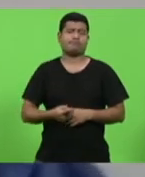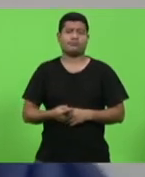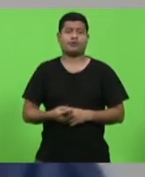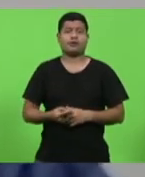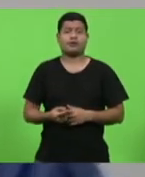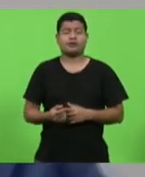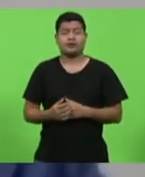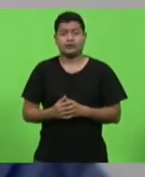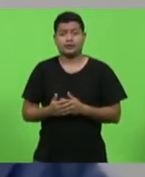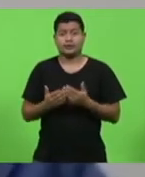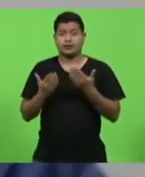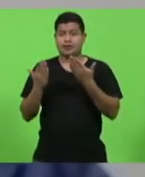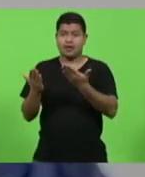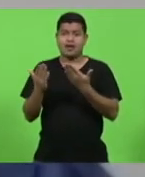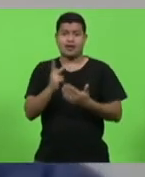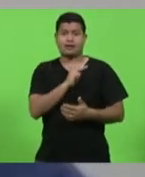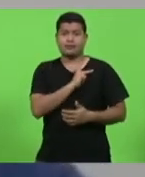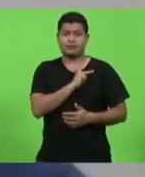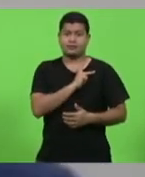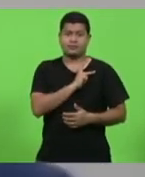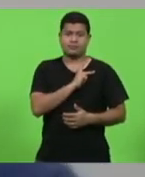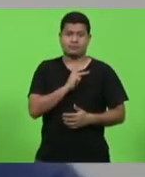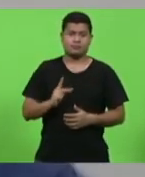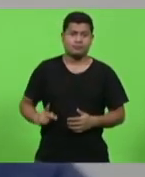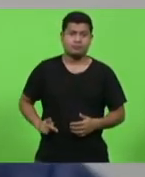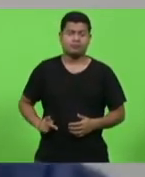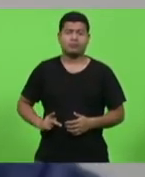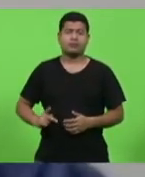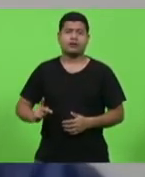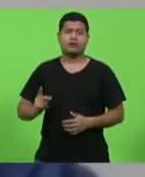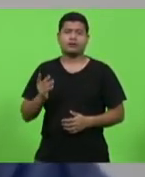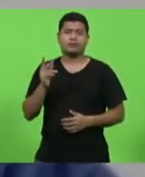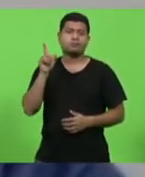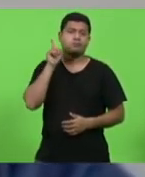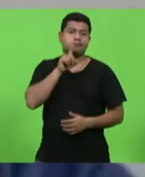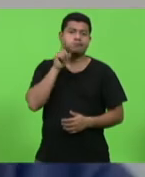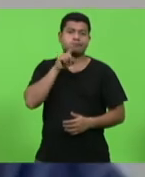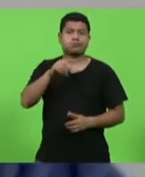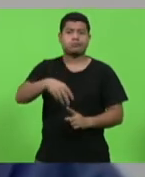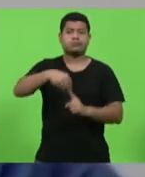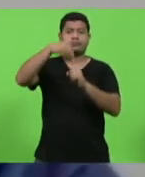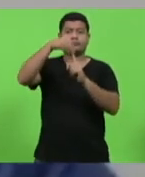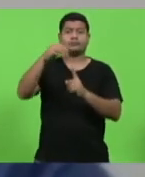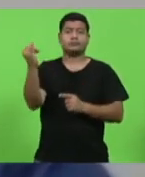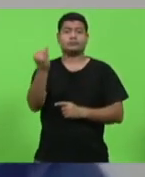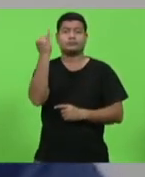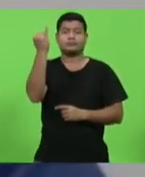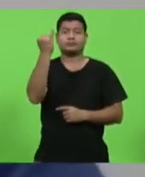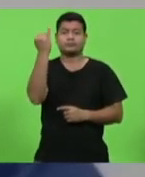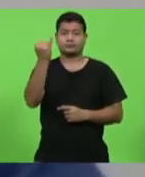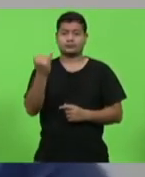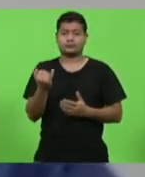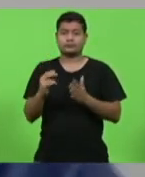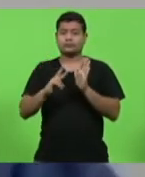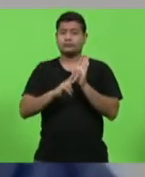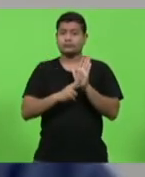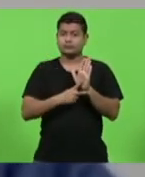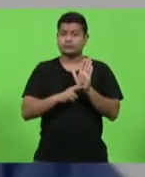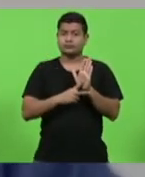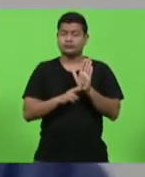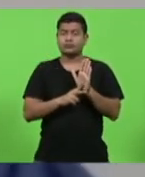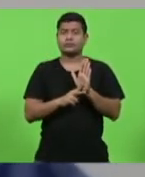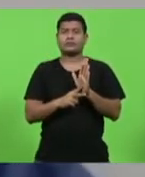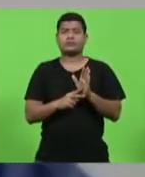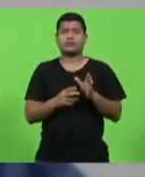o próprio presidente dos Estados Unidos destacou a importância dos sindicatos para